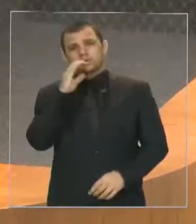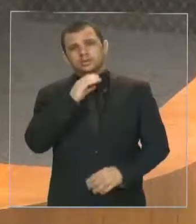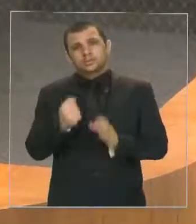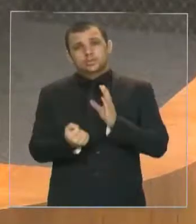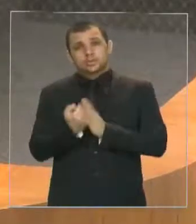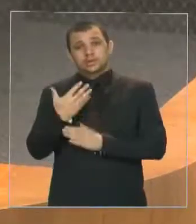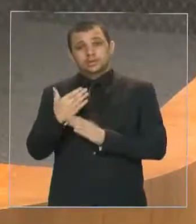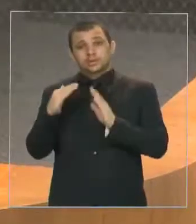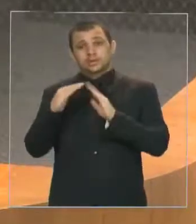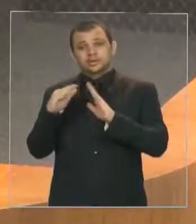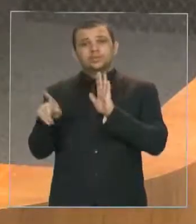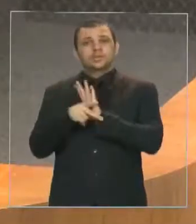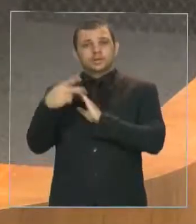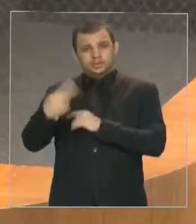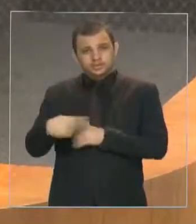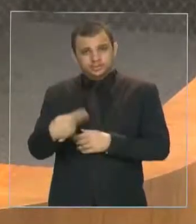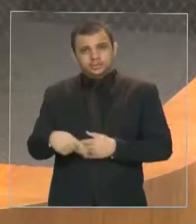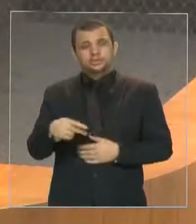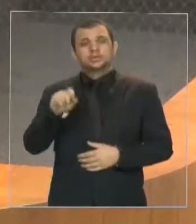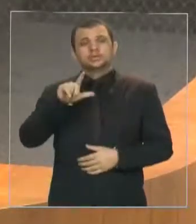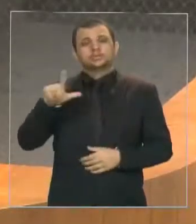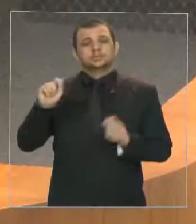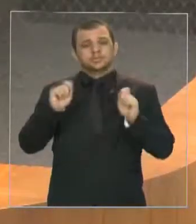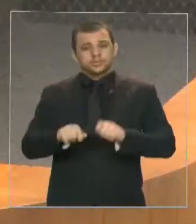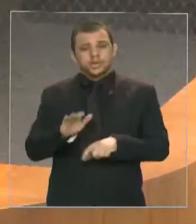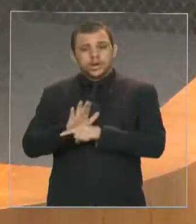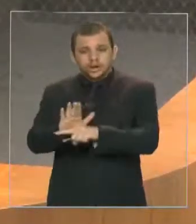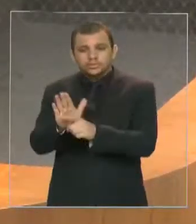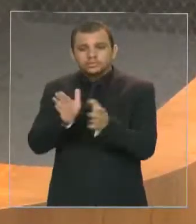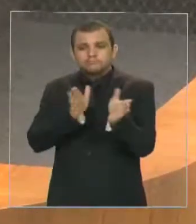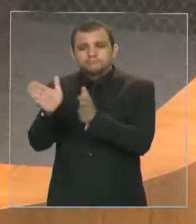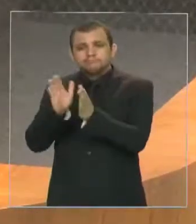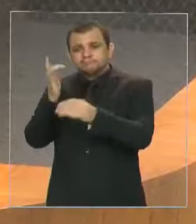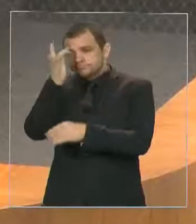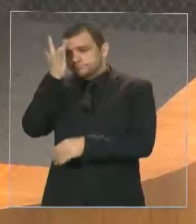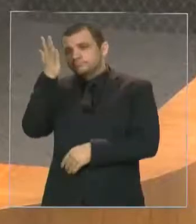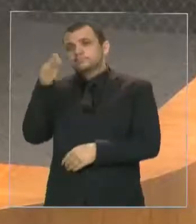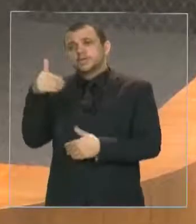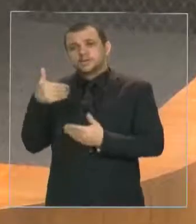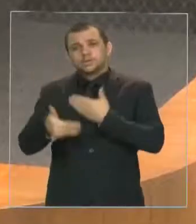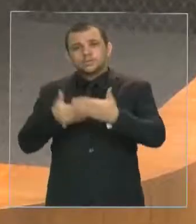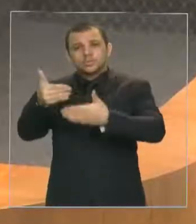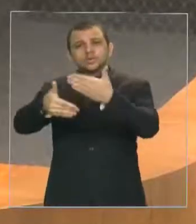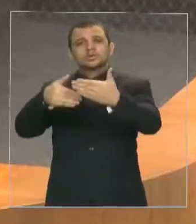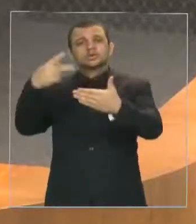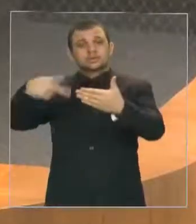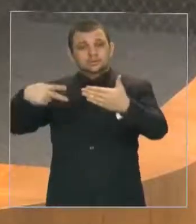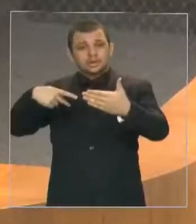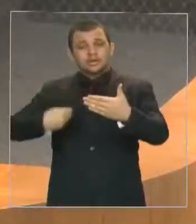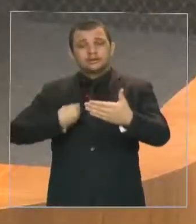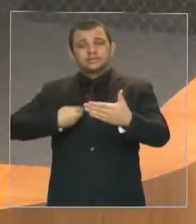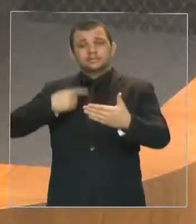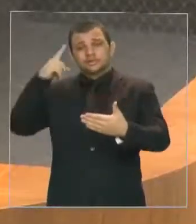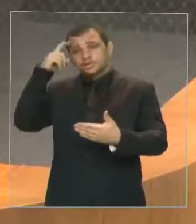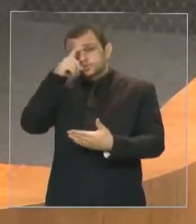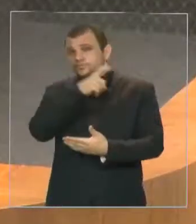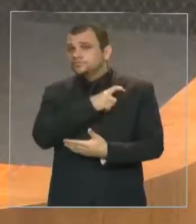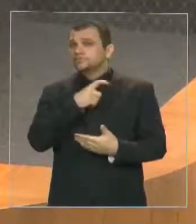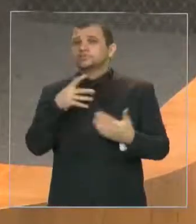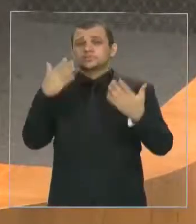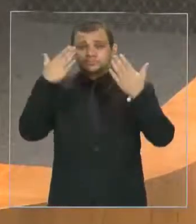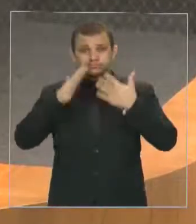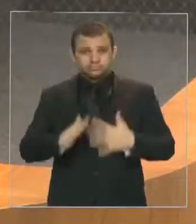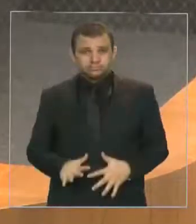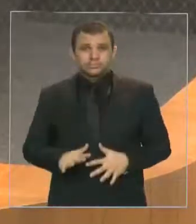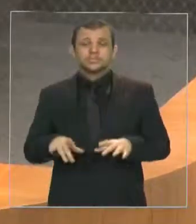desta casa, que virá facilitar o acesso nesse processo, que por si só já é doloroso e desestimulante, além